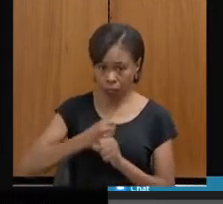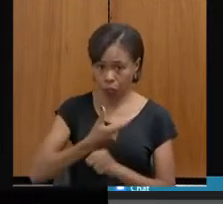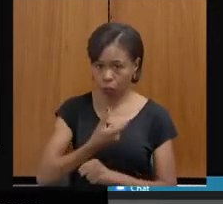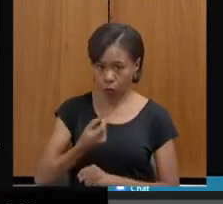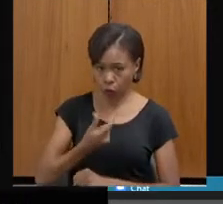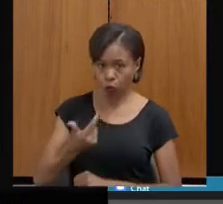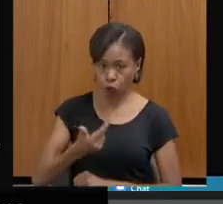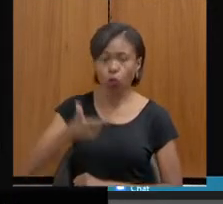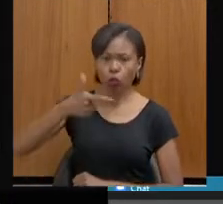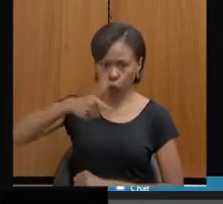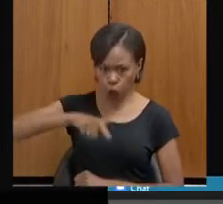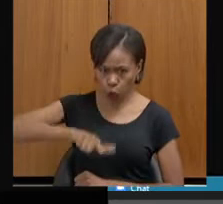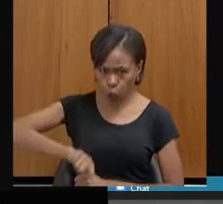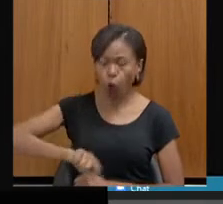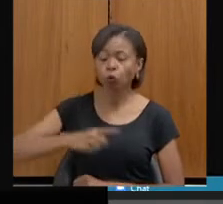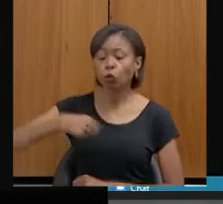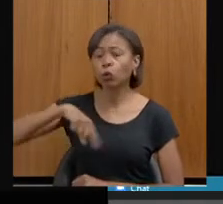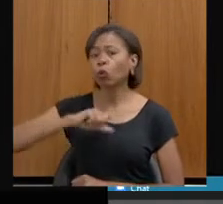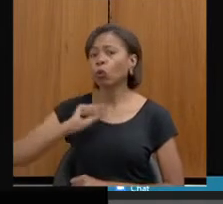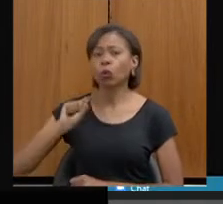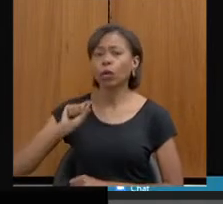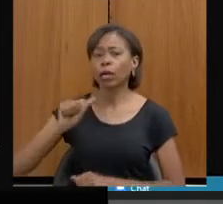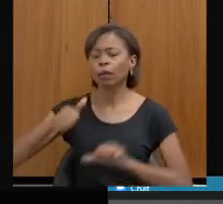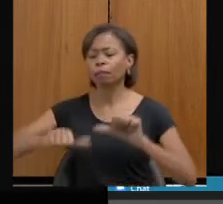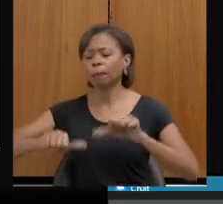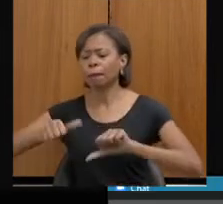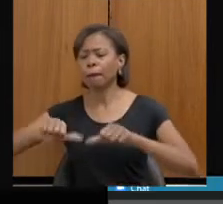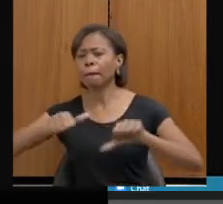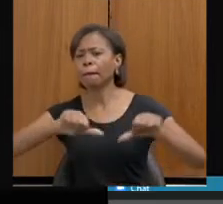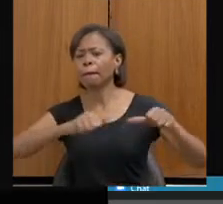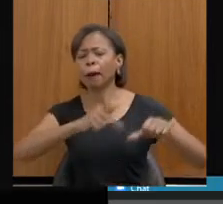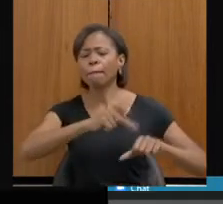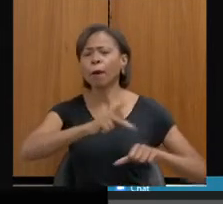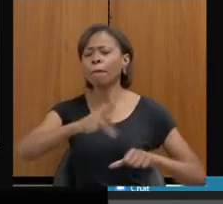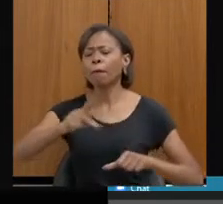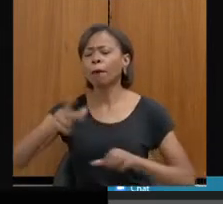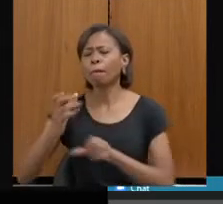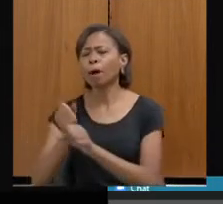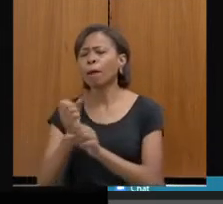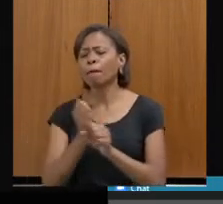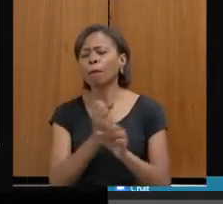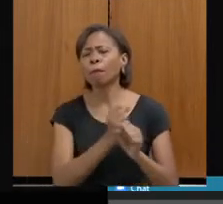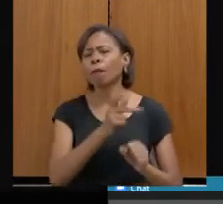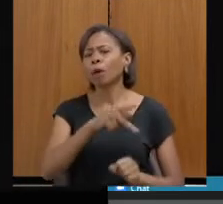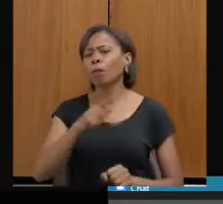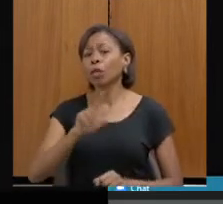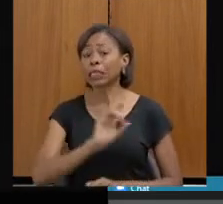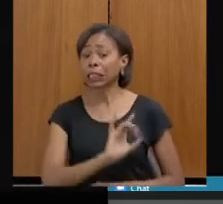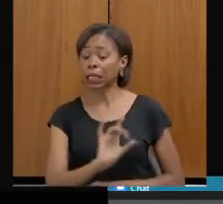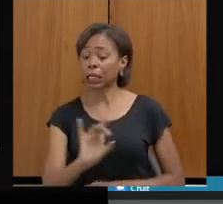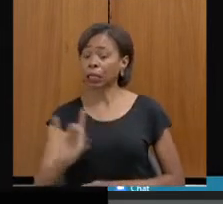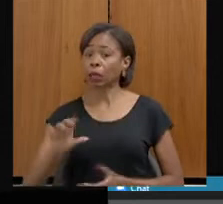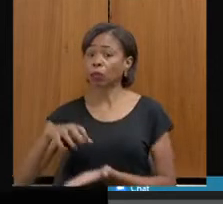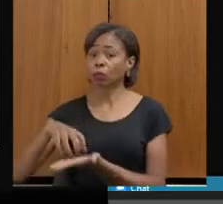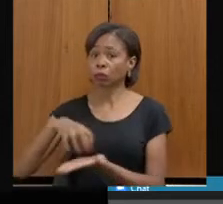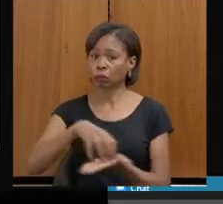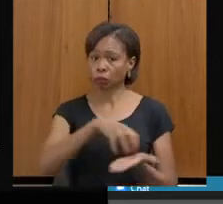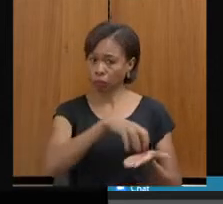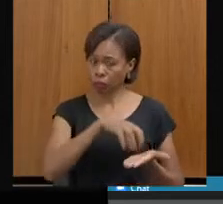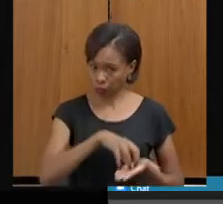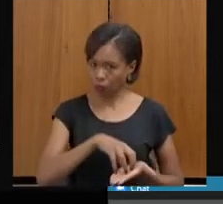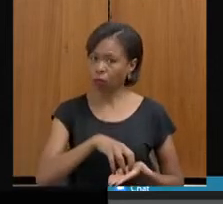reavaliar cada uma dessas unidades e para classificá-las novamente ali de 1 a 5.